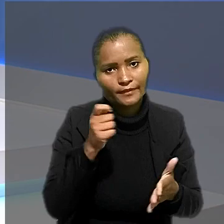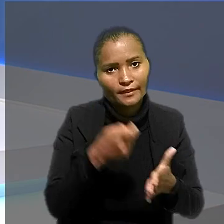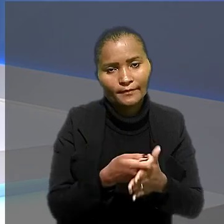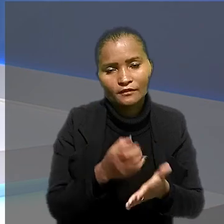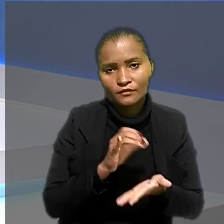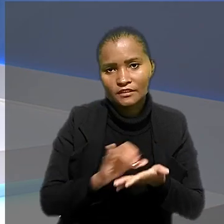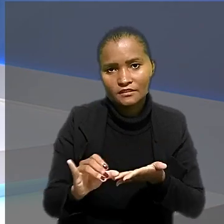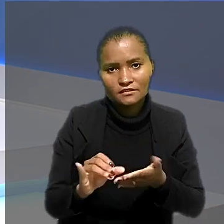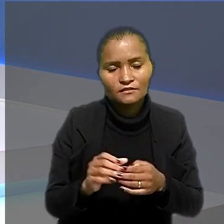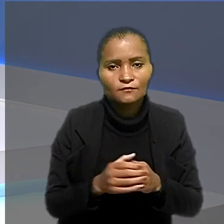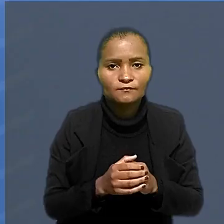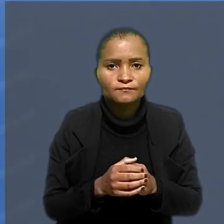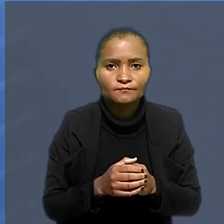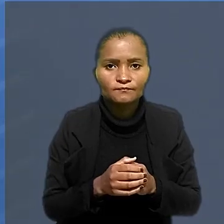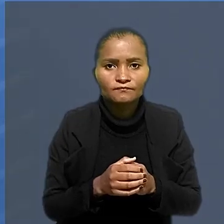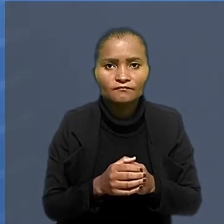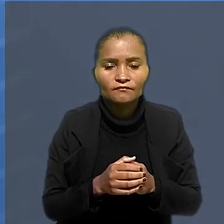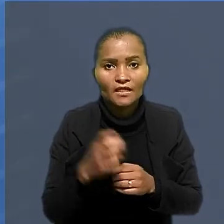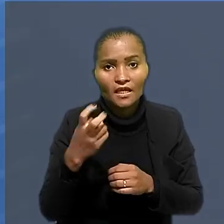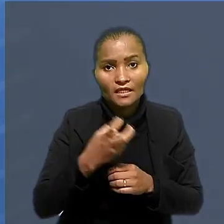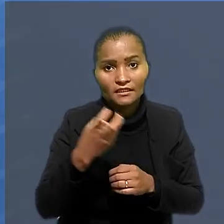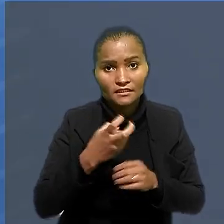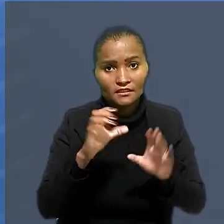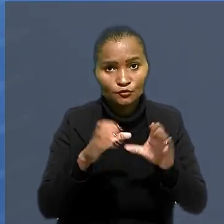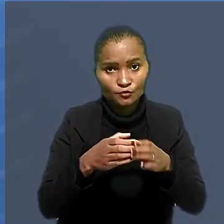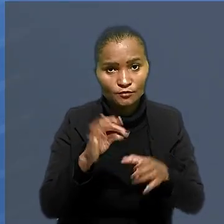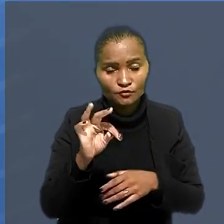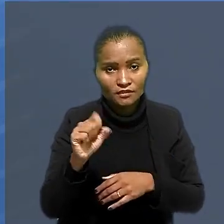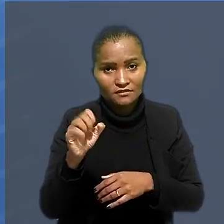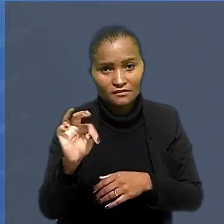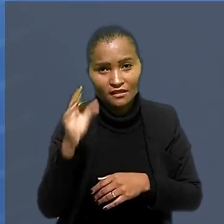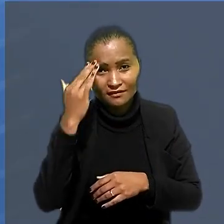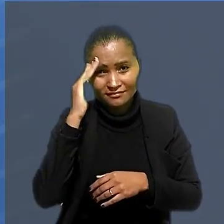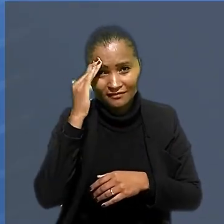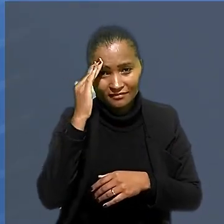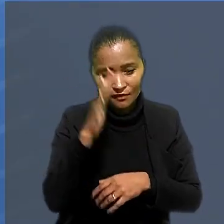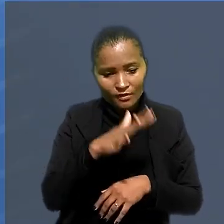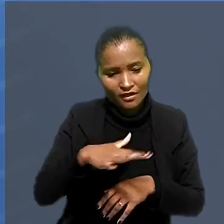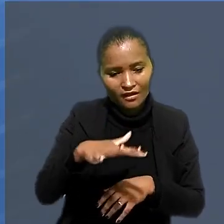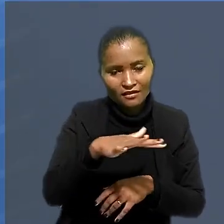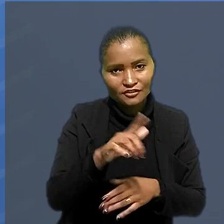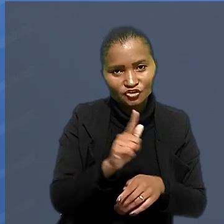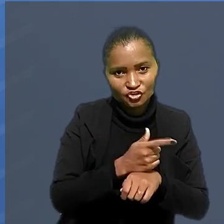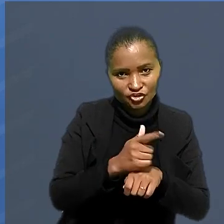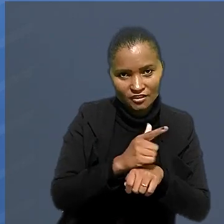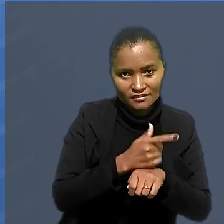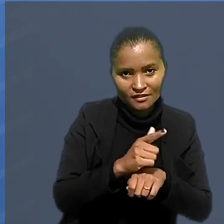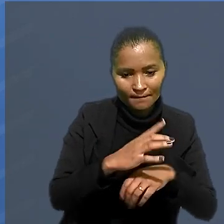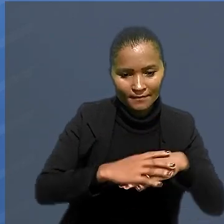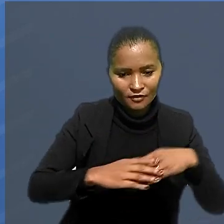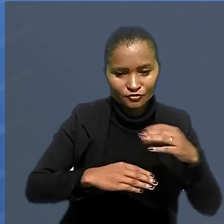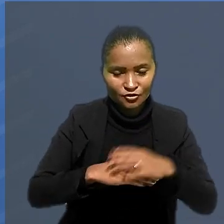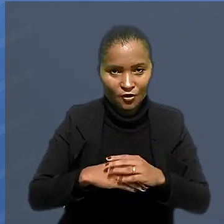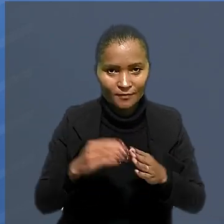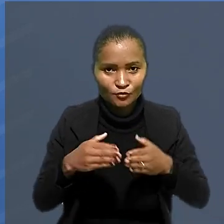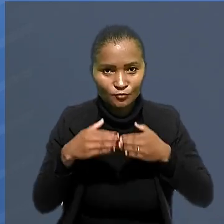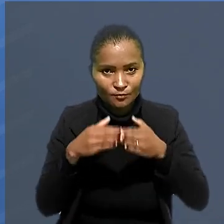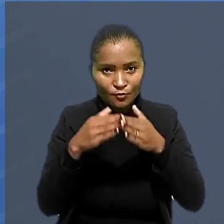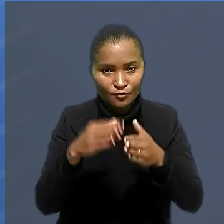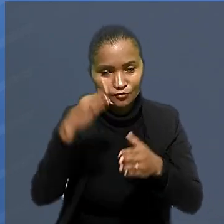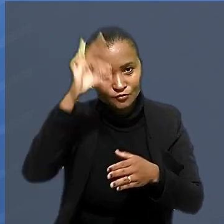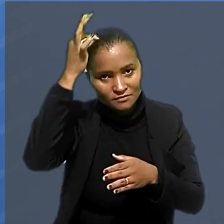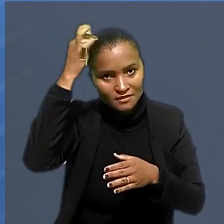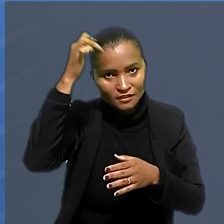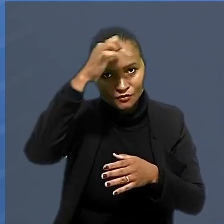pagamento de indenização. A quinta turma do TST entendeu que o órgão de gestão de mão de obra do Porto do Espírito Santo